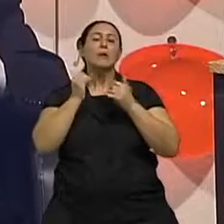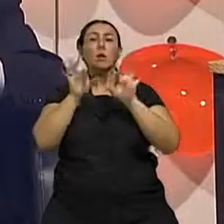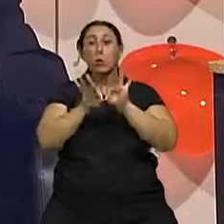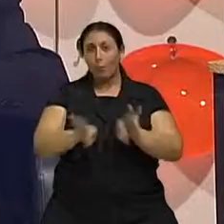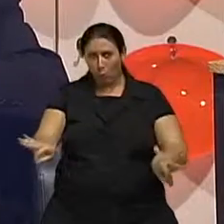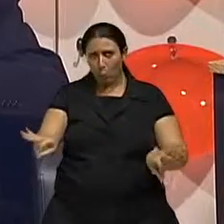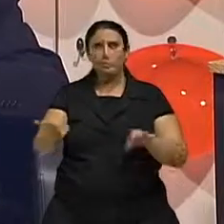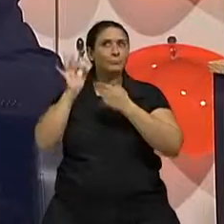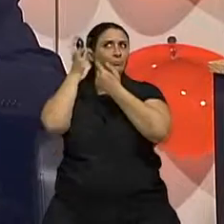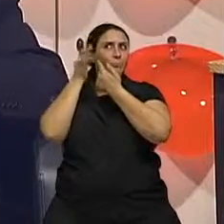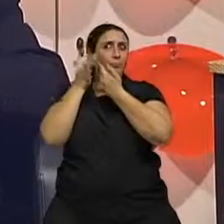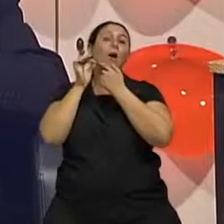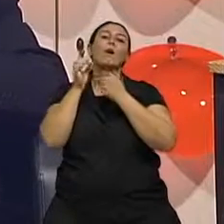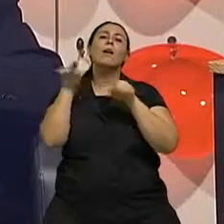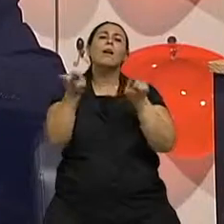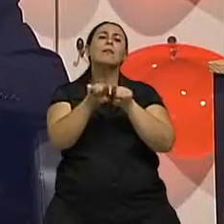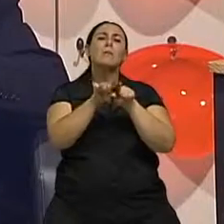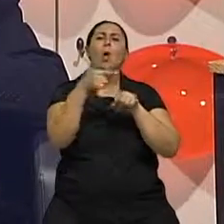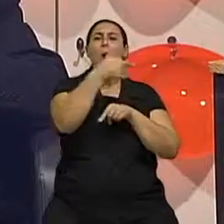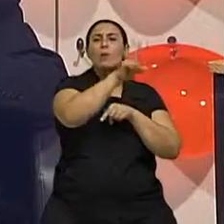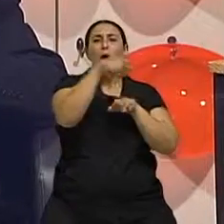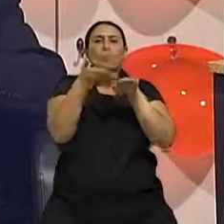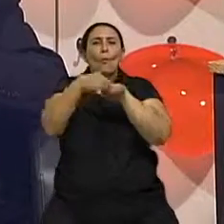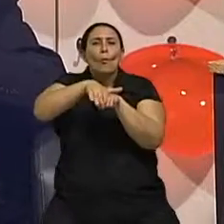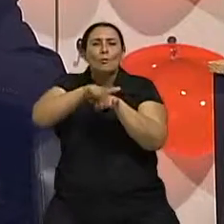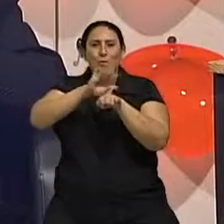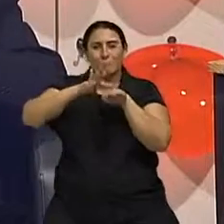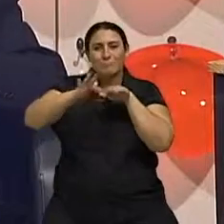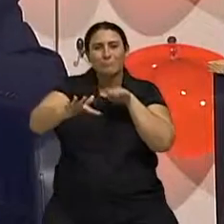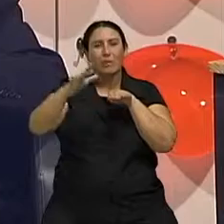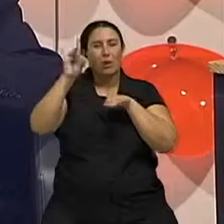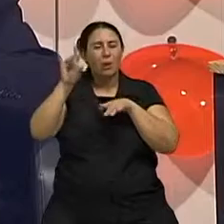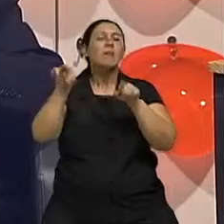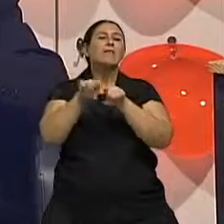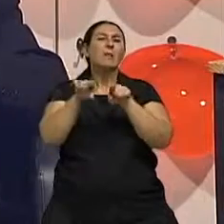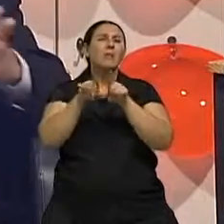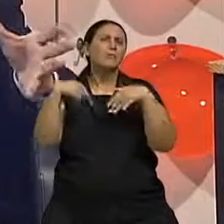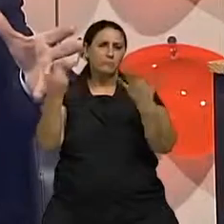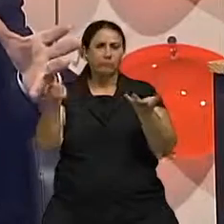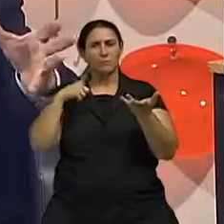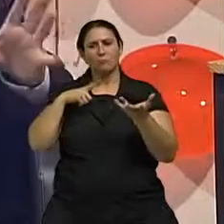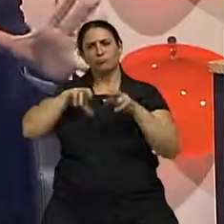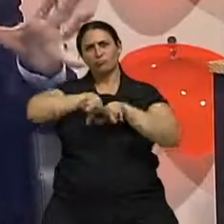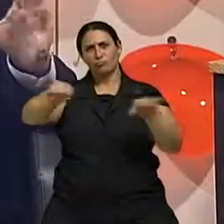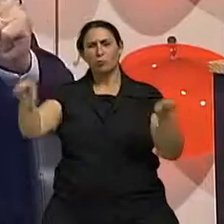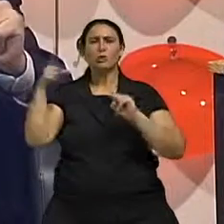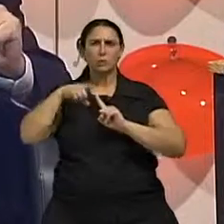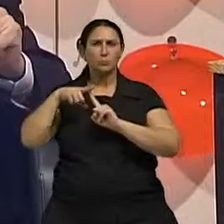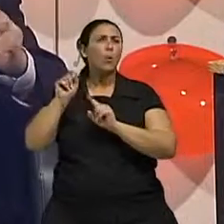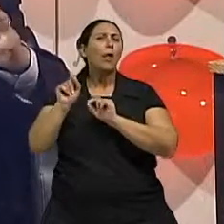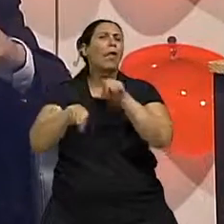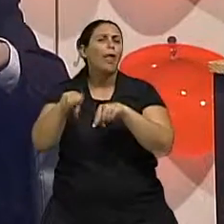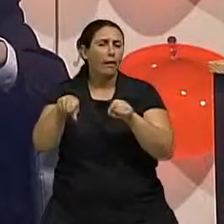até a cicatriz hipertrófica, queloidiana e até atrófica. O que é isso?